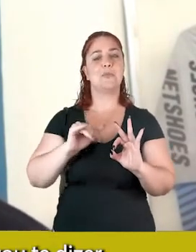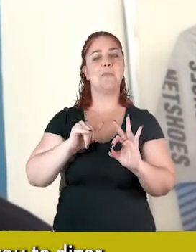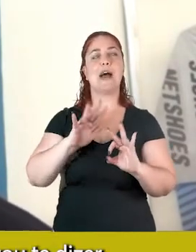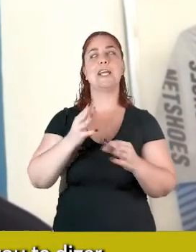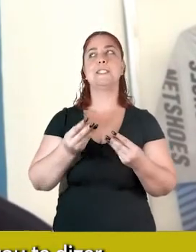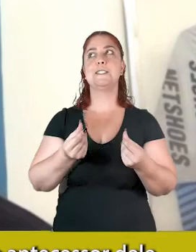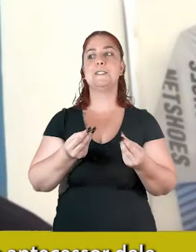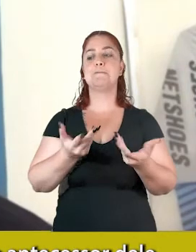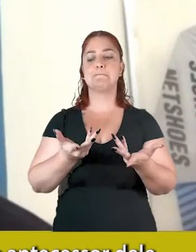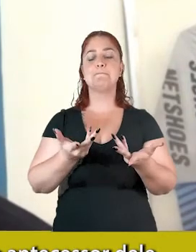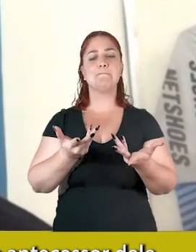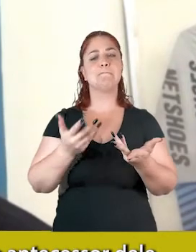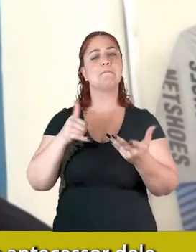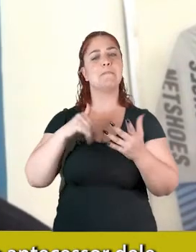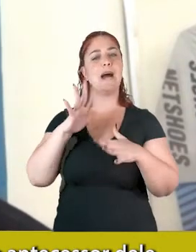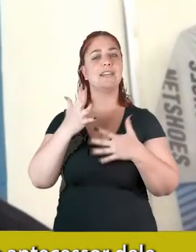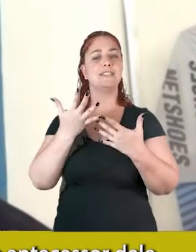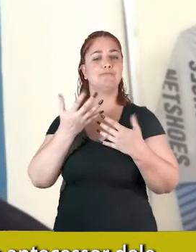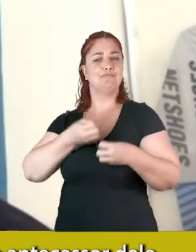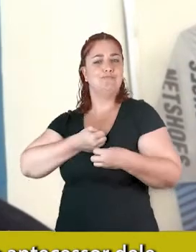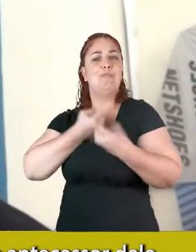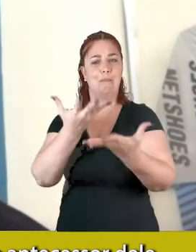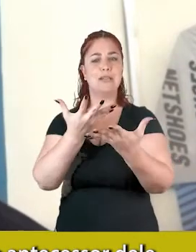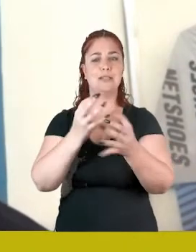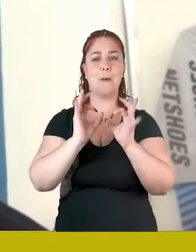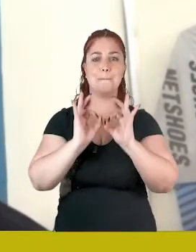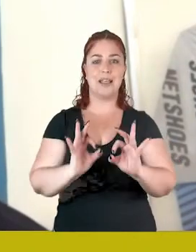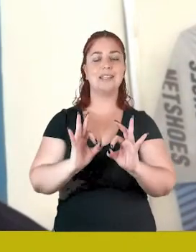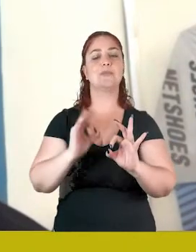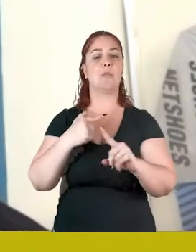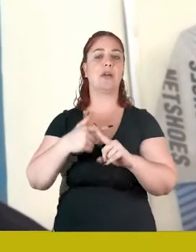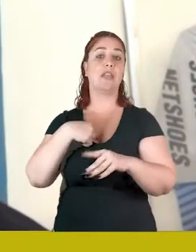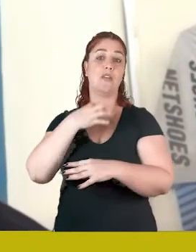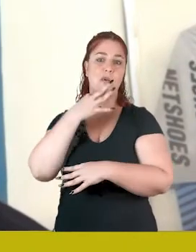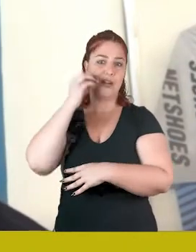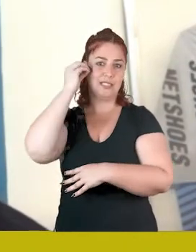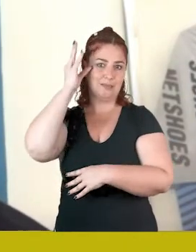vou te dizer, com mais expressão, do que ontem essas coisas mesmo.